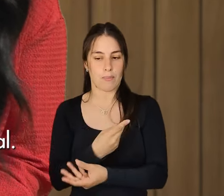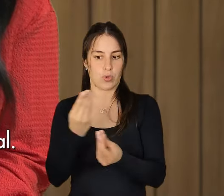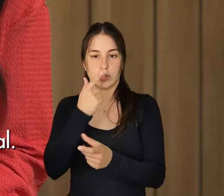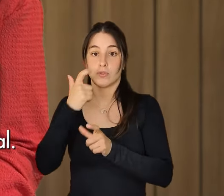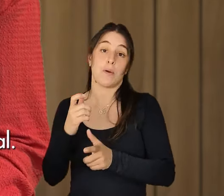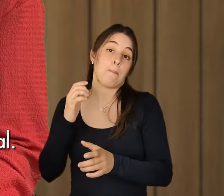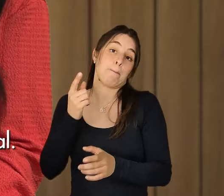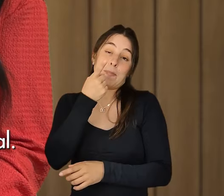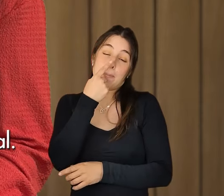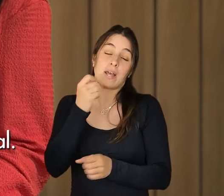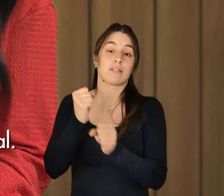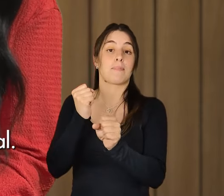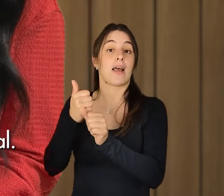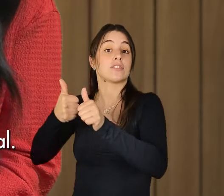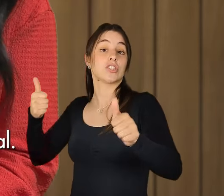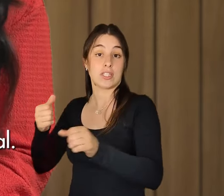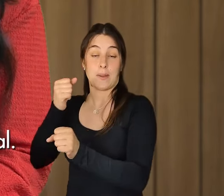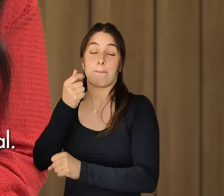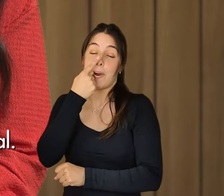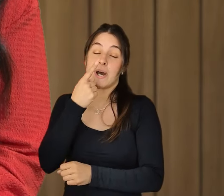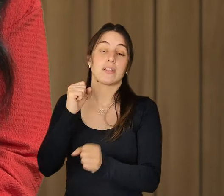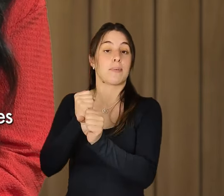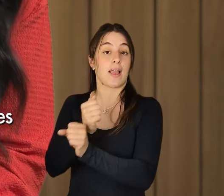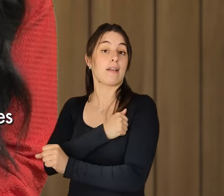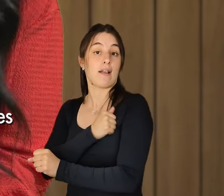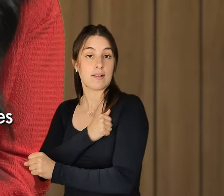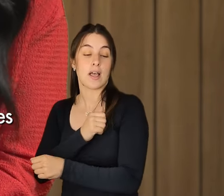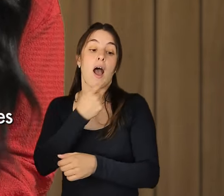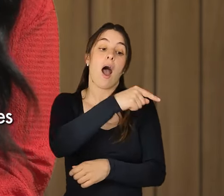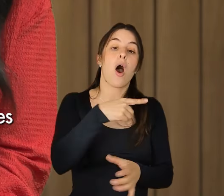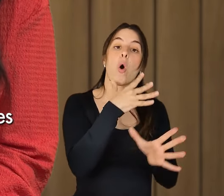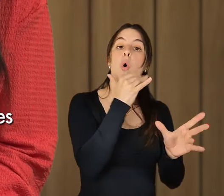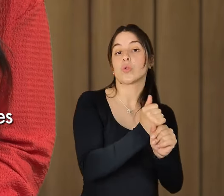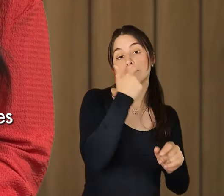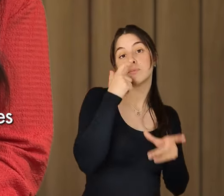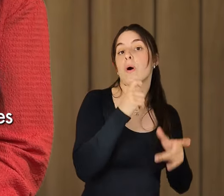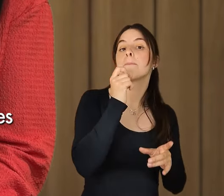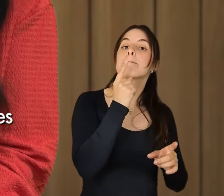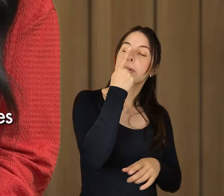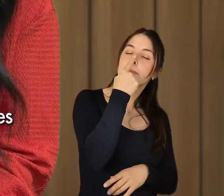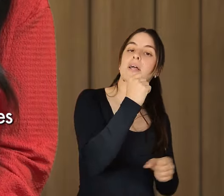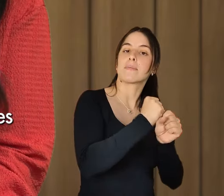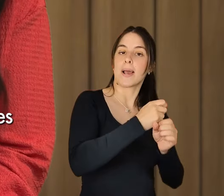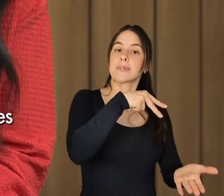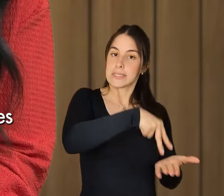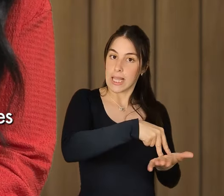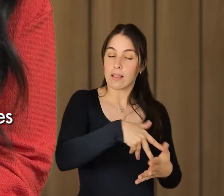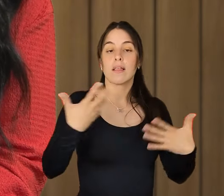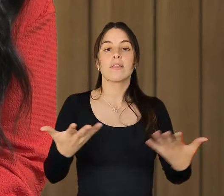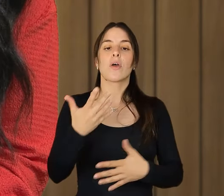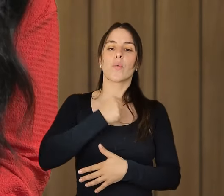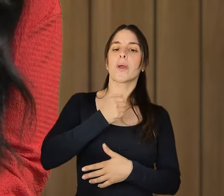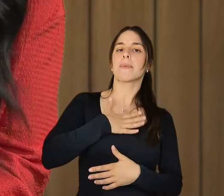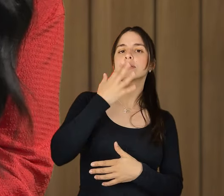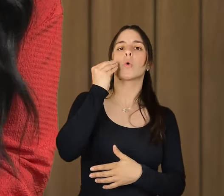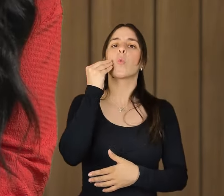trabalho remoto, ou prefere o modo híbrido, ou prefere o modo presencial. Em que é que as empresas e as organizações beneficiam, não é, com esta questão de